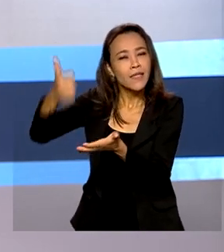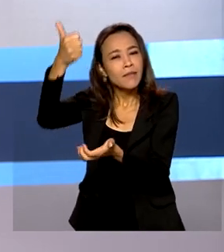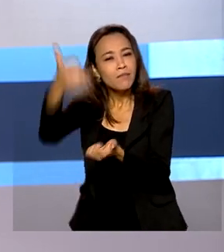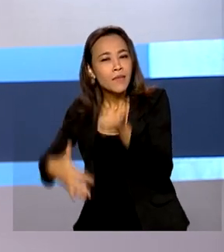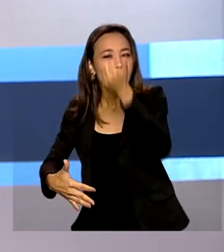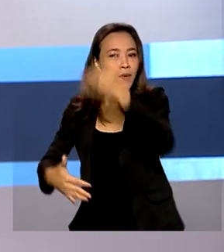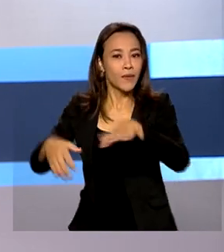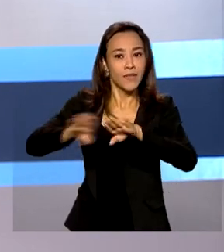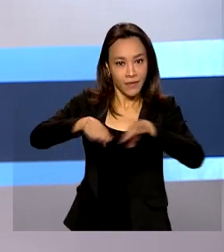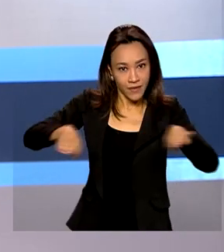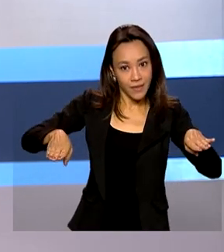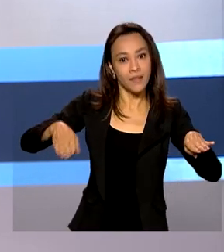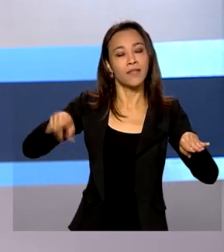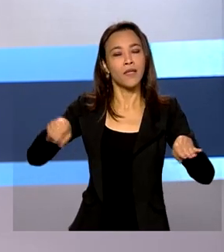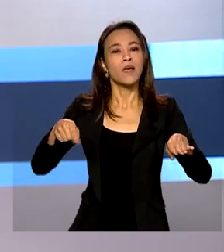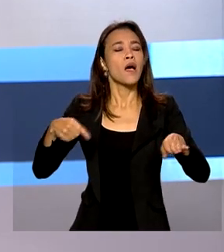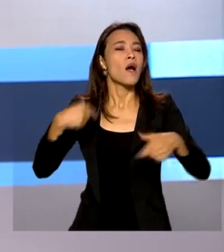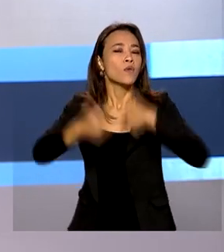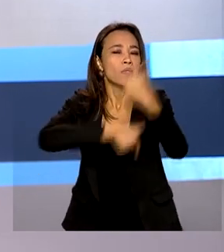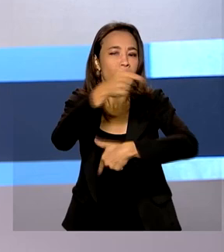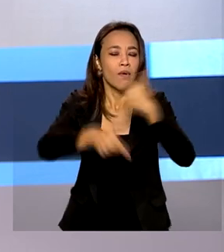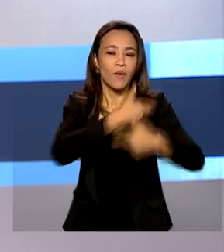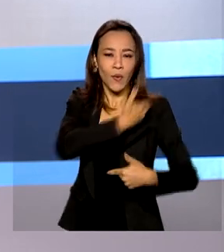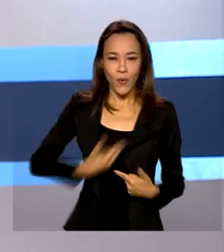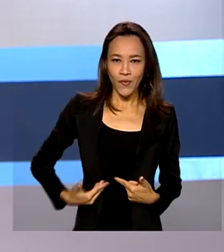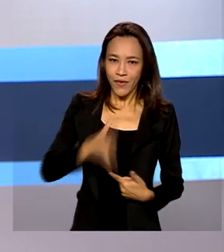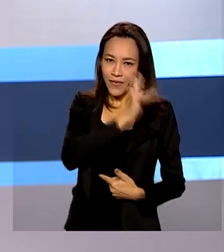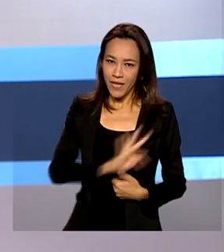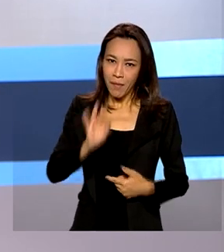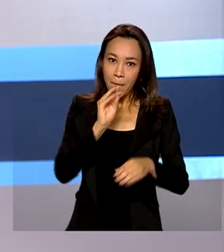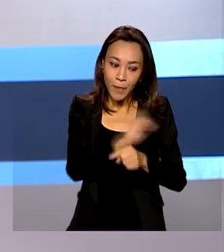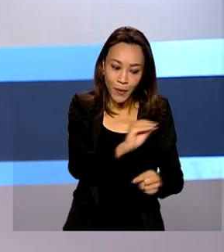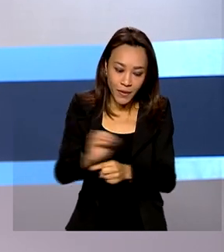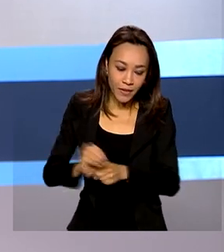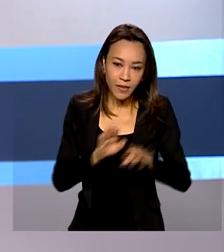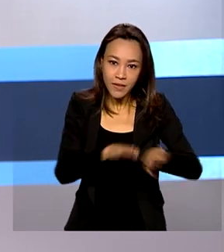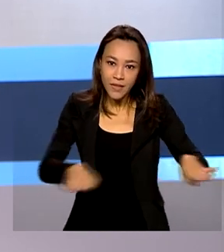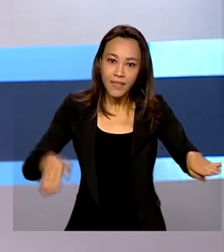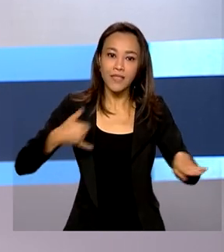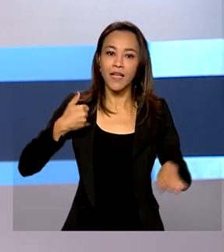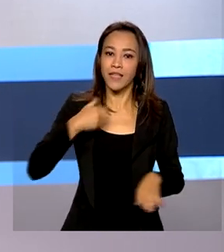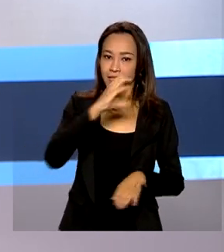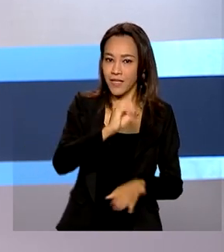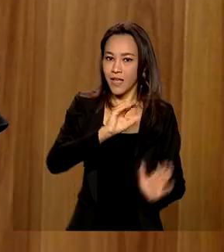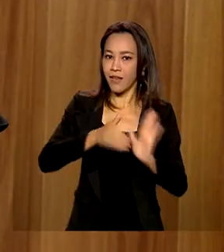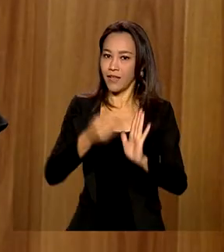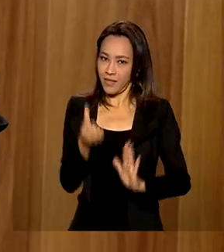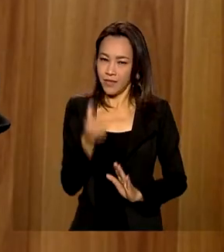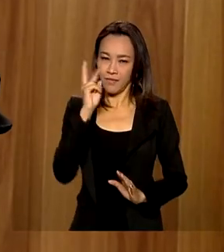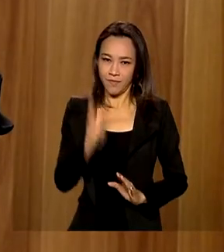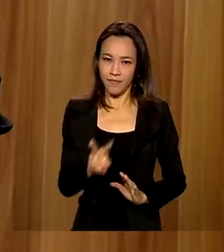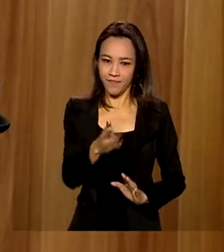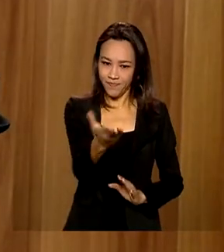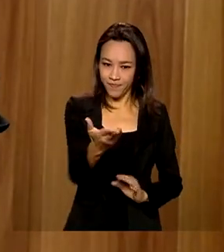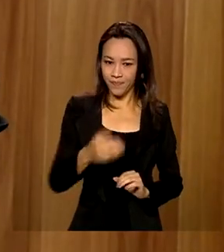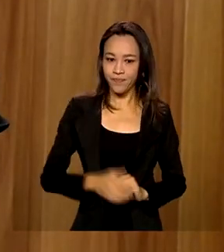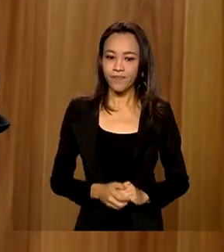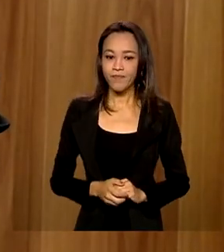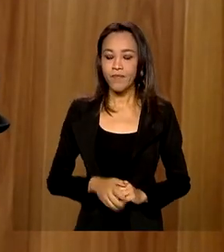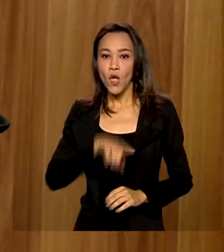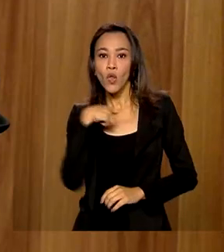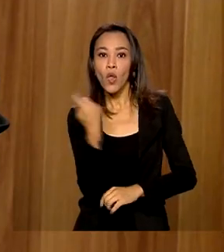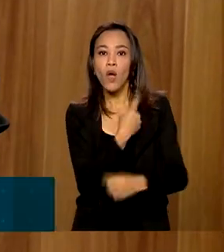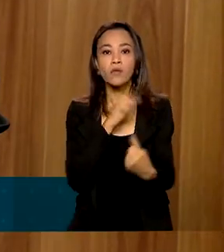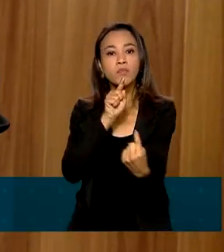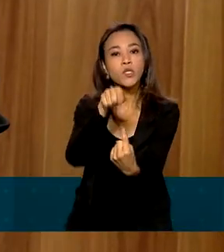iniciativas do governo federal para garantir a proteção das crianças de 0 a 6 anos. Vamos ver. A nossa intenção